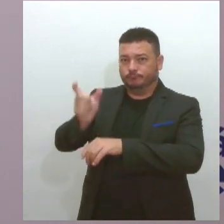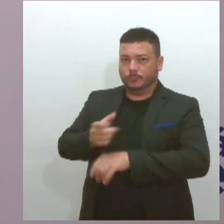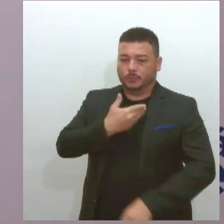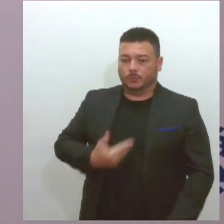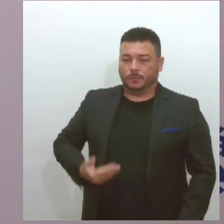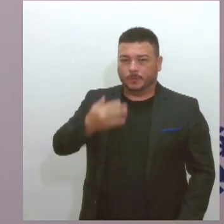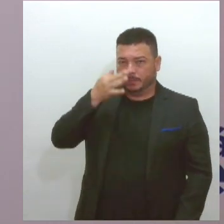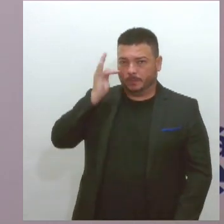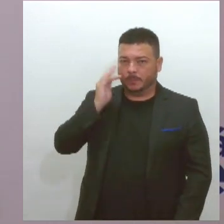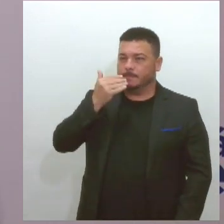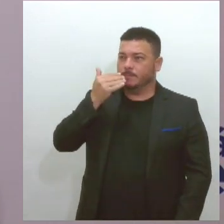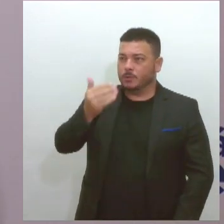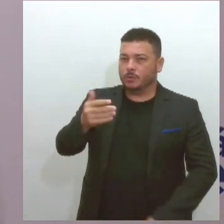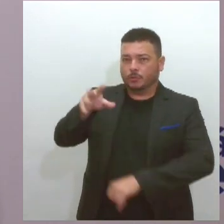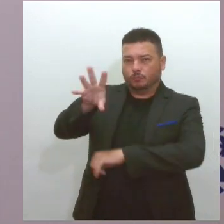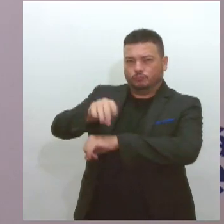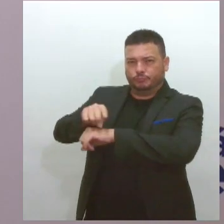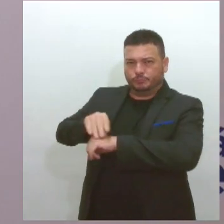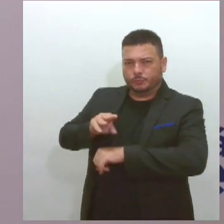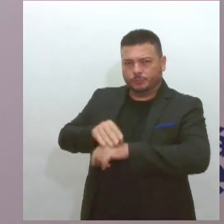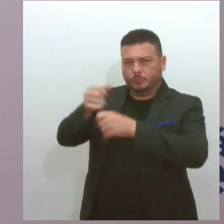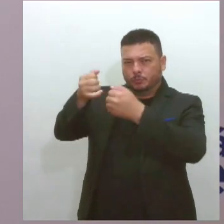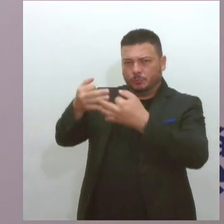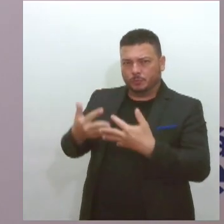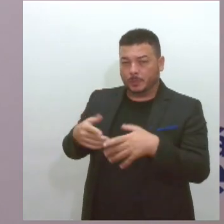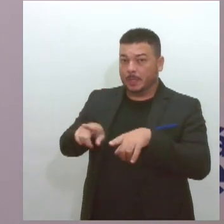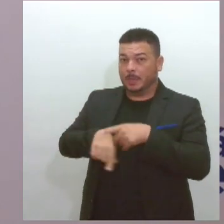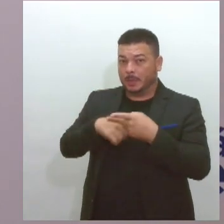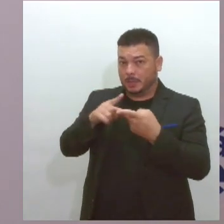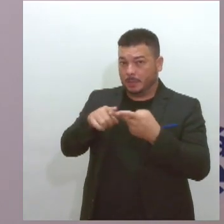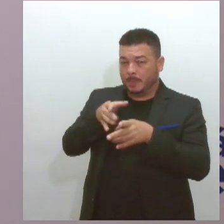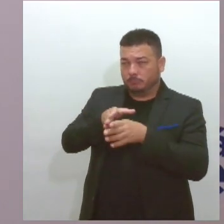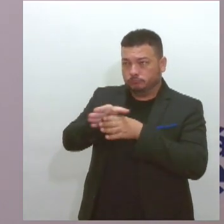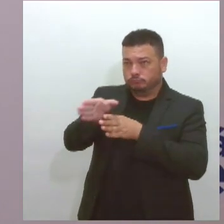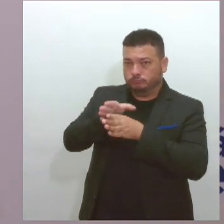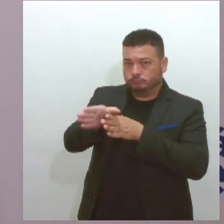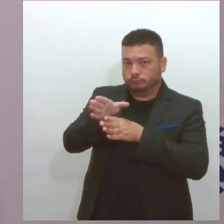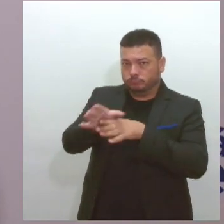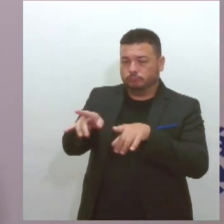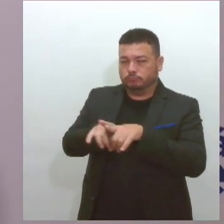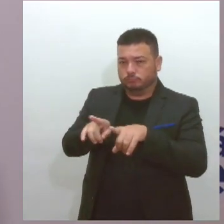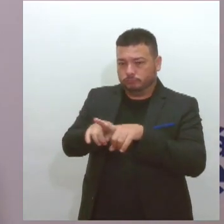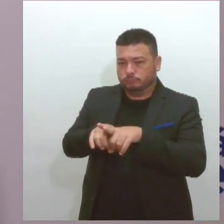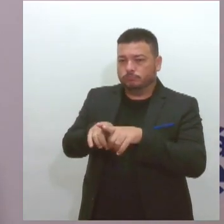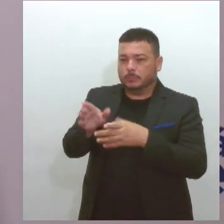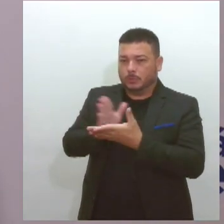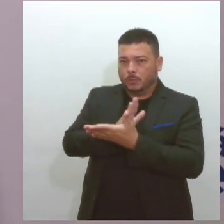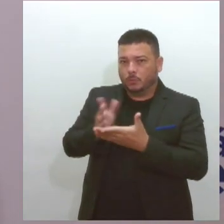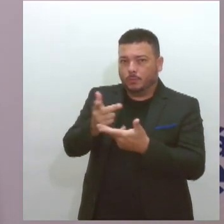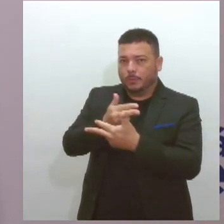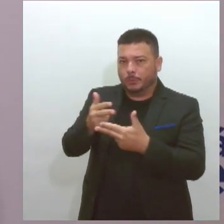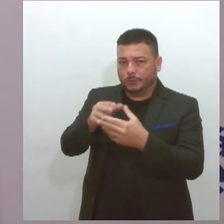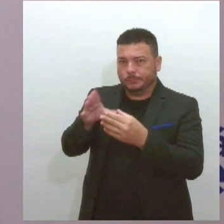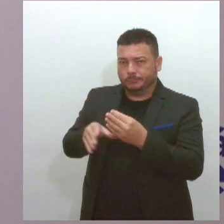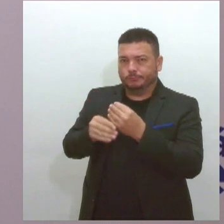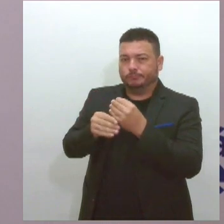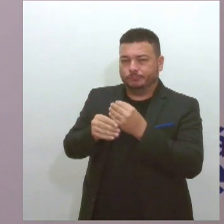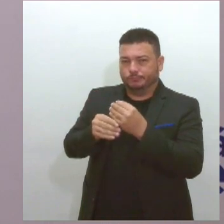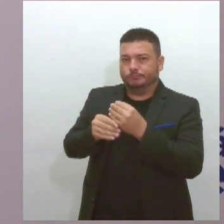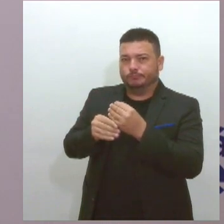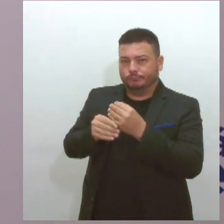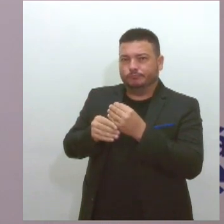informações, sugerindo algumas implementações aqui dentro da